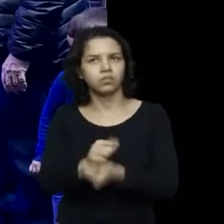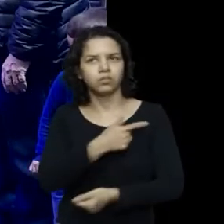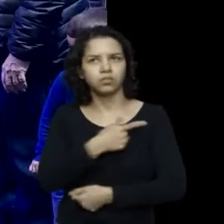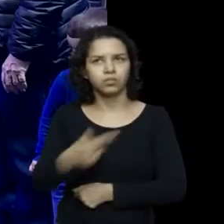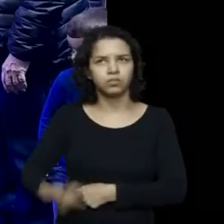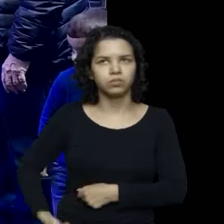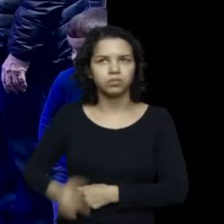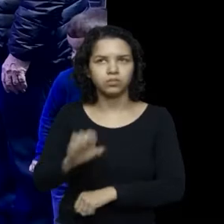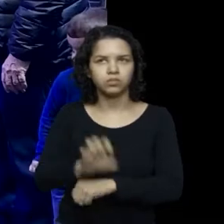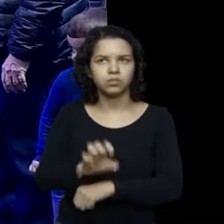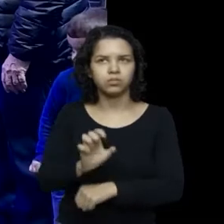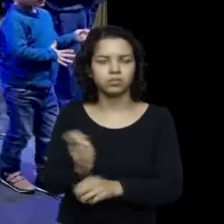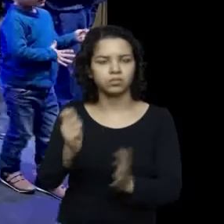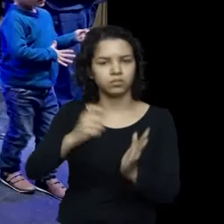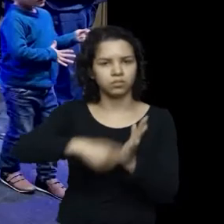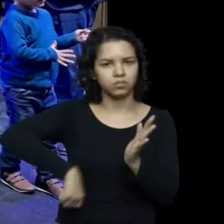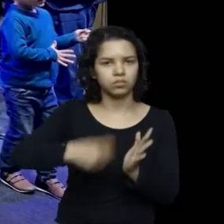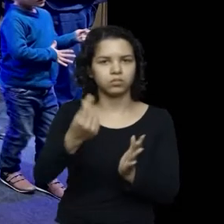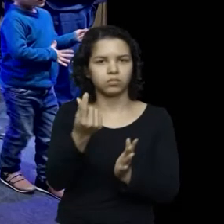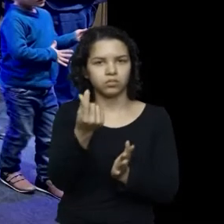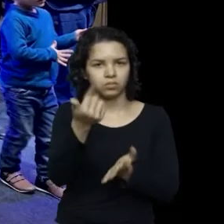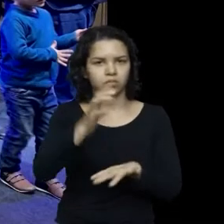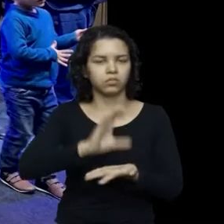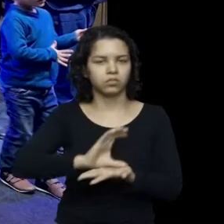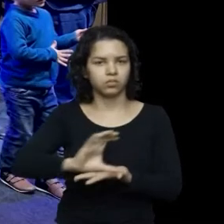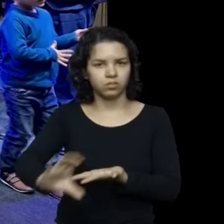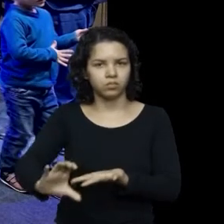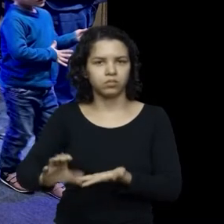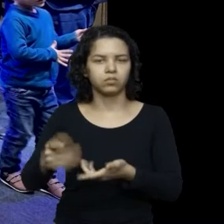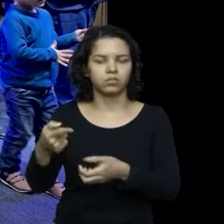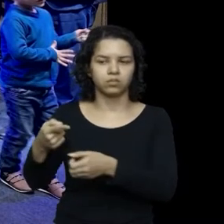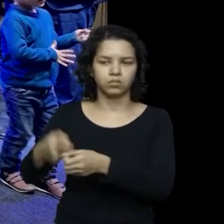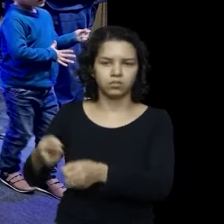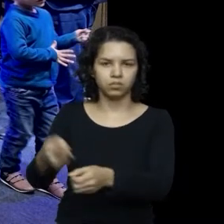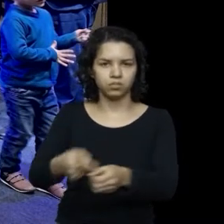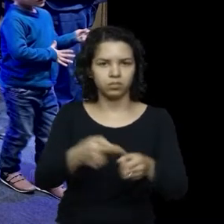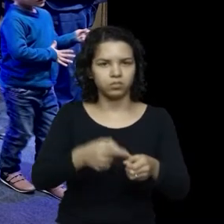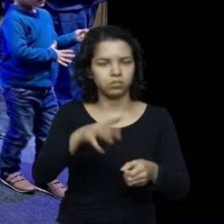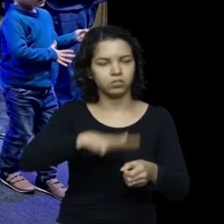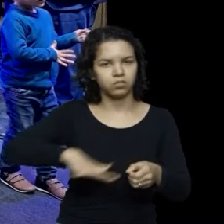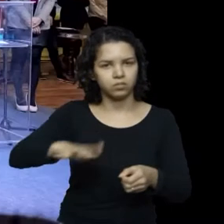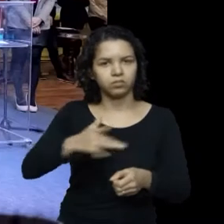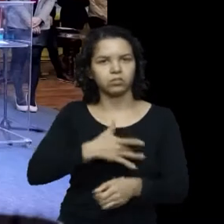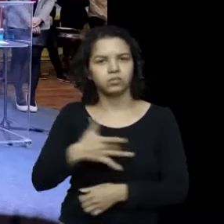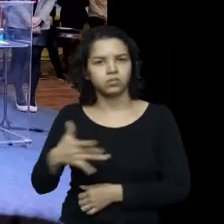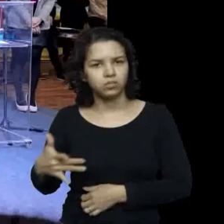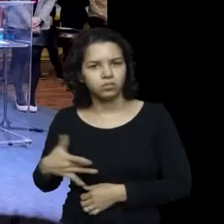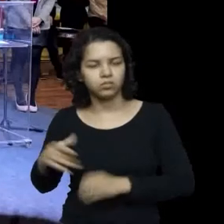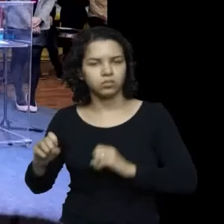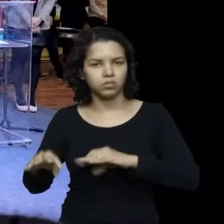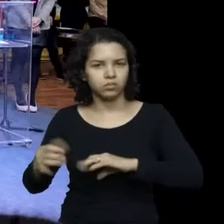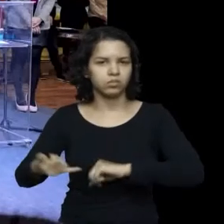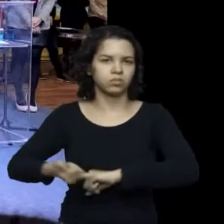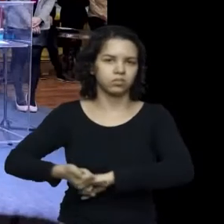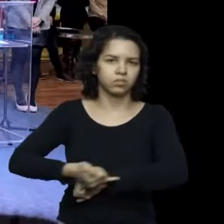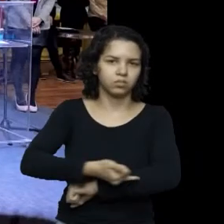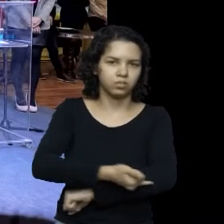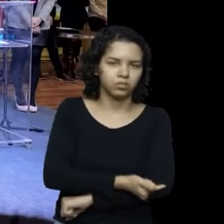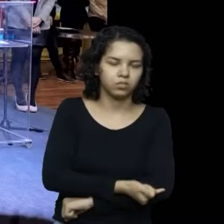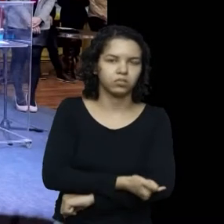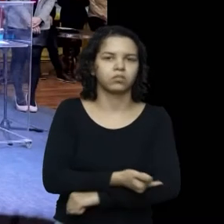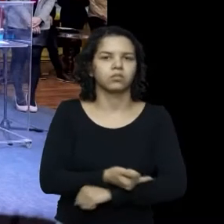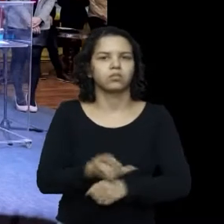de recursos para obras diversas nesse município, na área da saúde, de educação, infraestrutura, destacando investimentos em ponte, arena